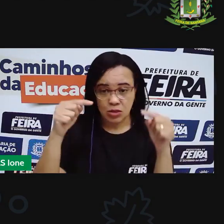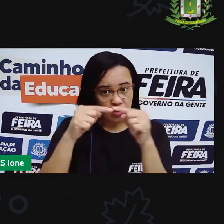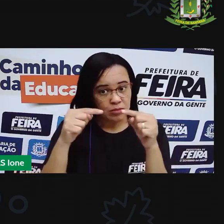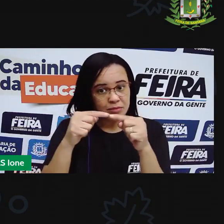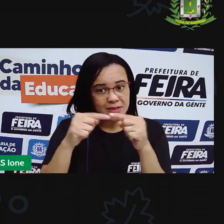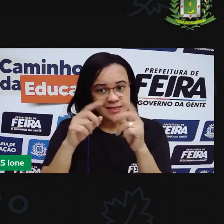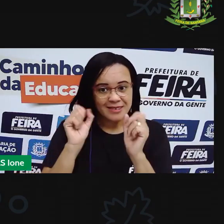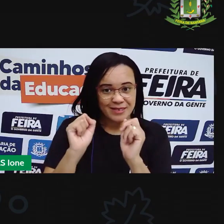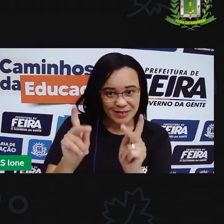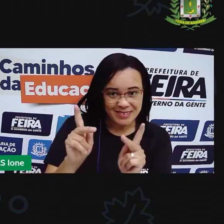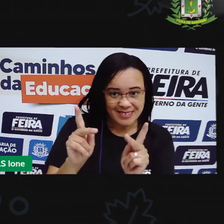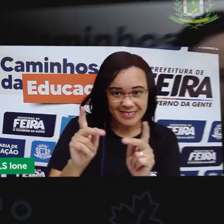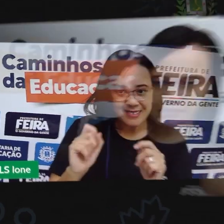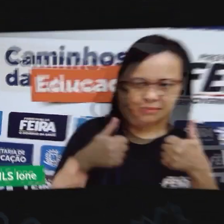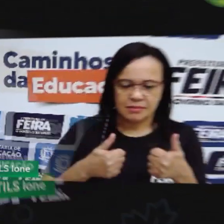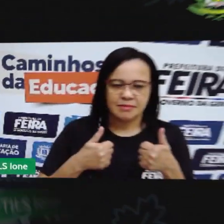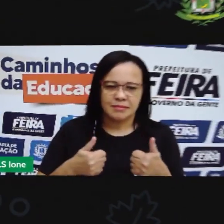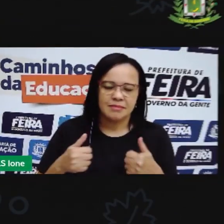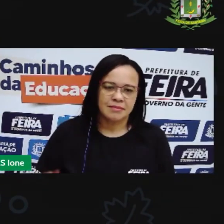está certo?